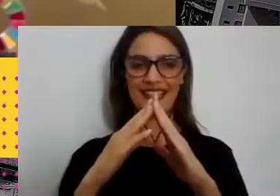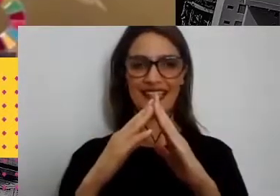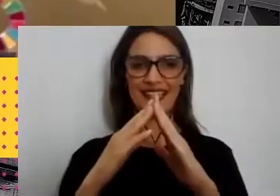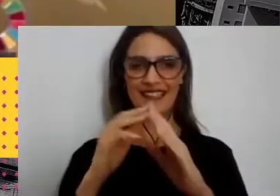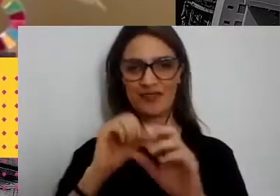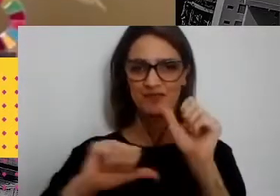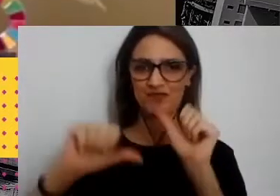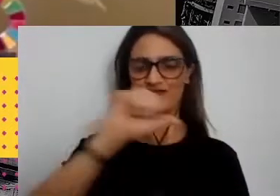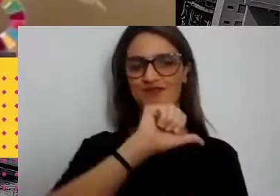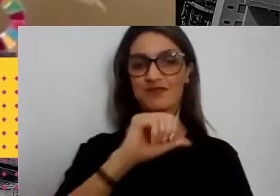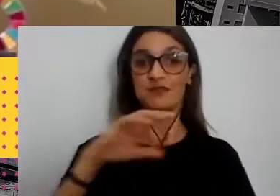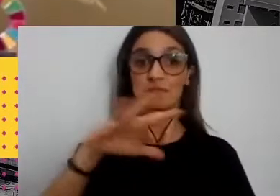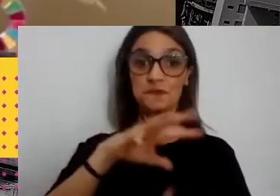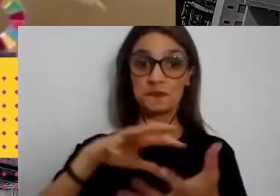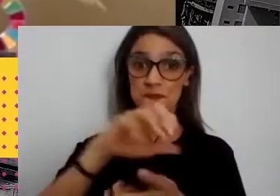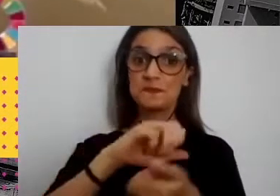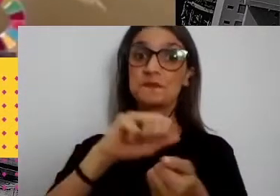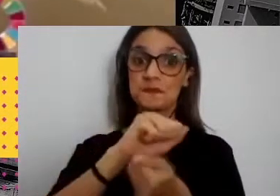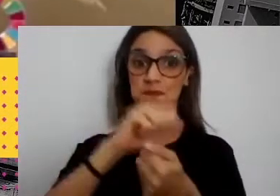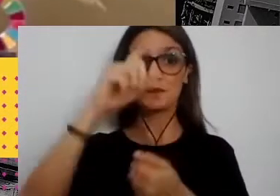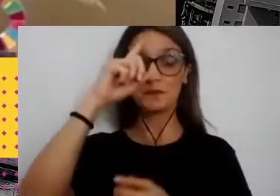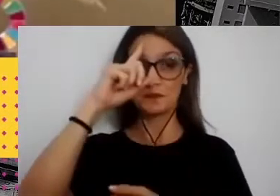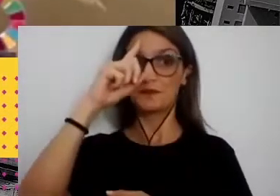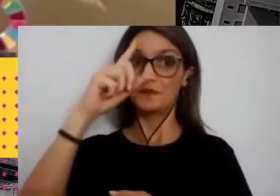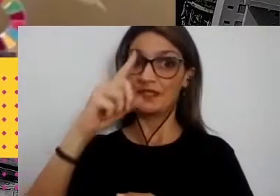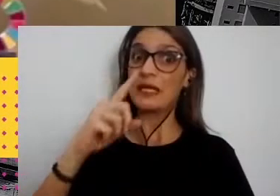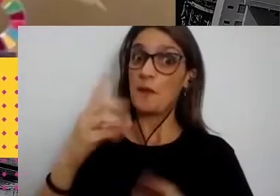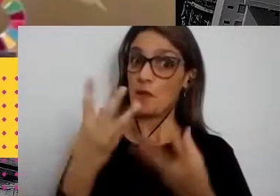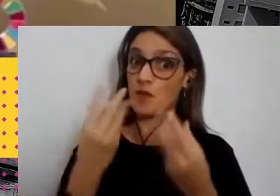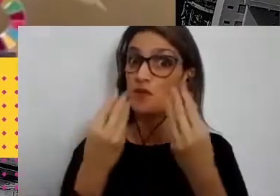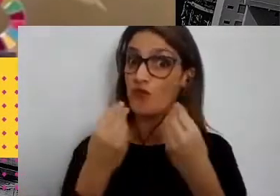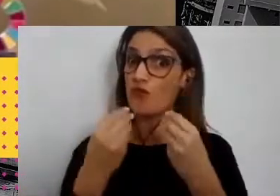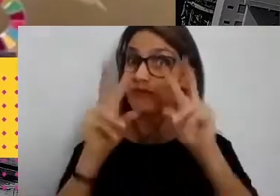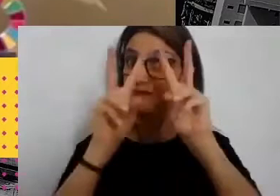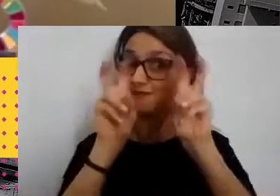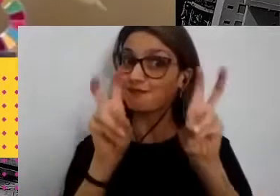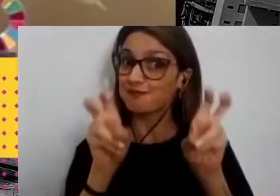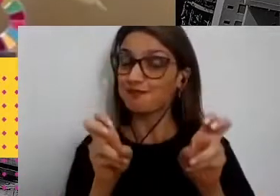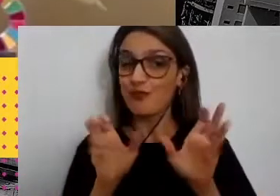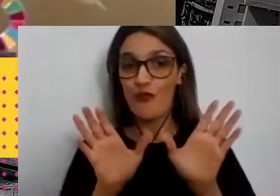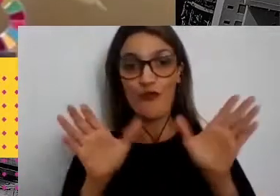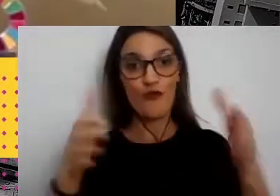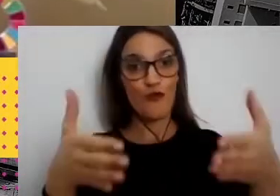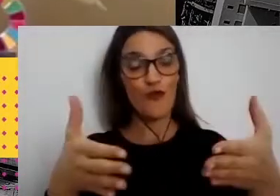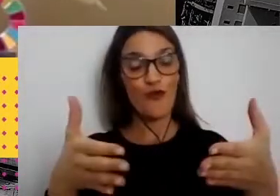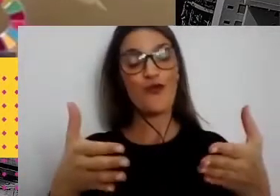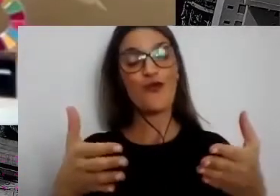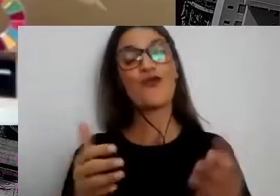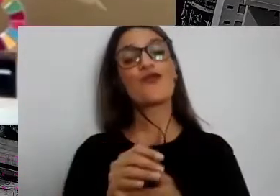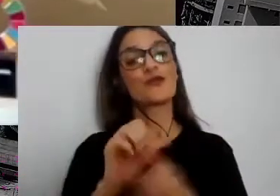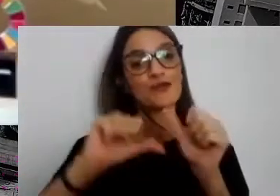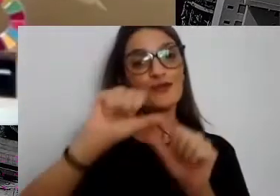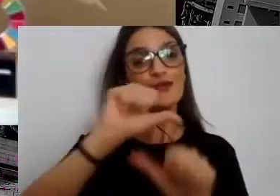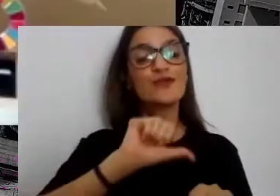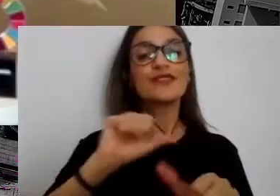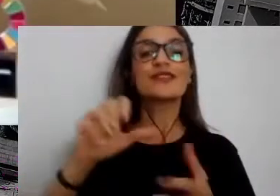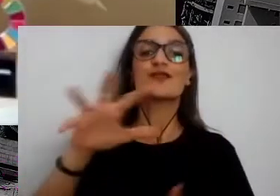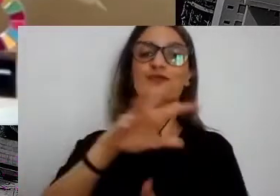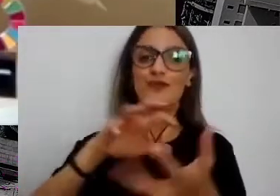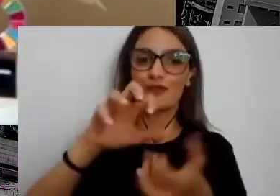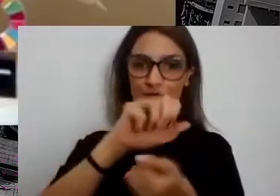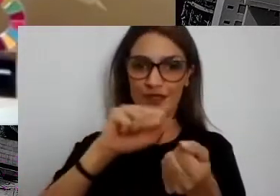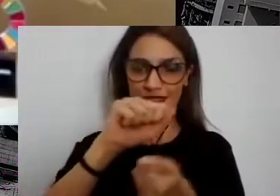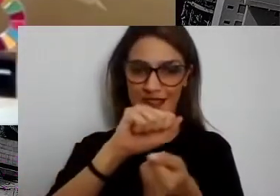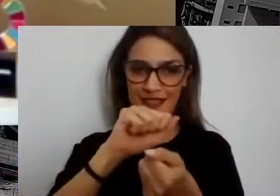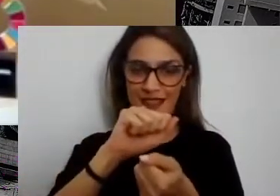para mais um dia que promete muito o nosso Fórum da Virada Sustentável. Aliás, a Virada Sustentável, que